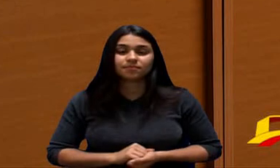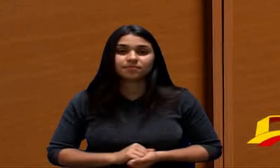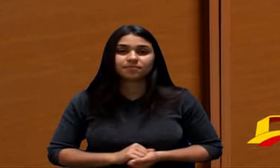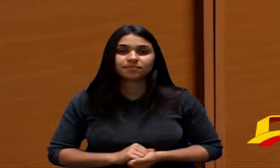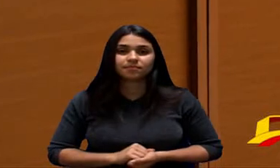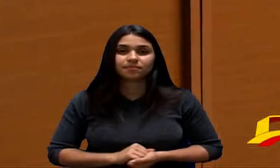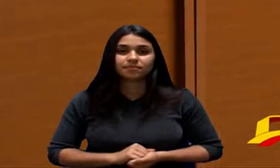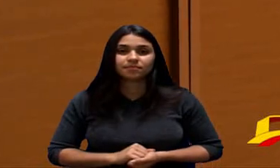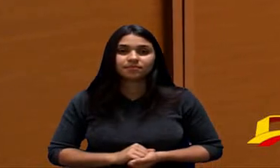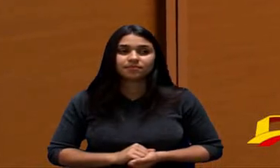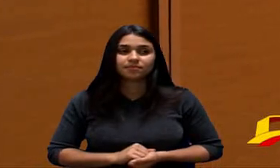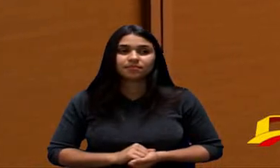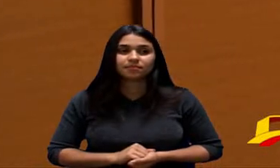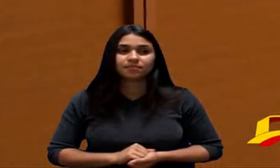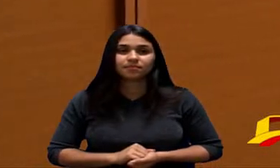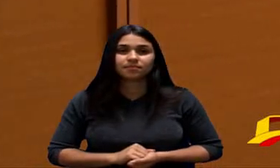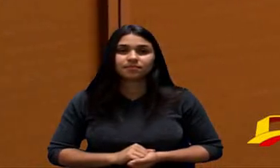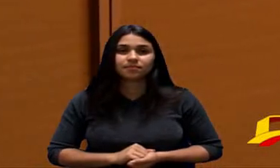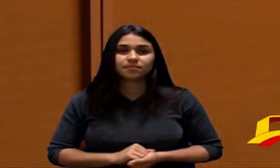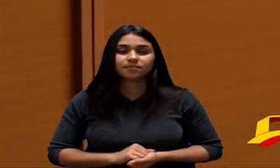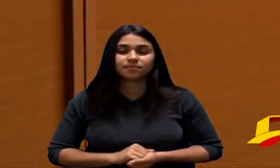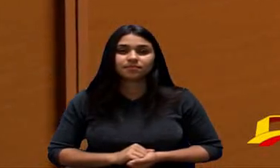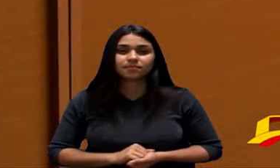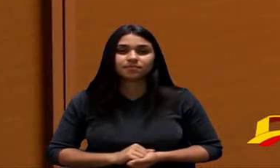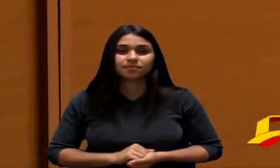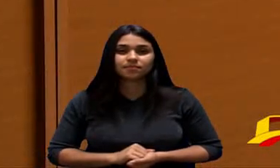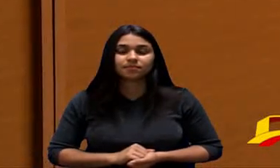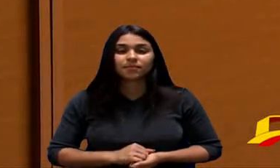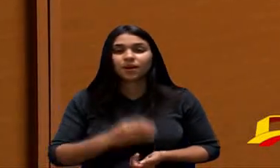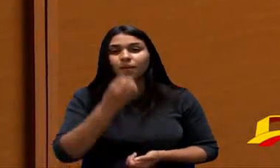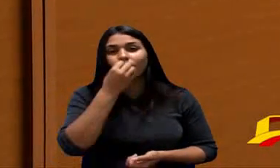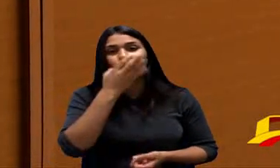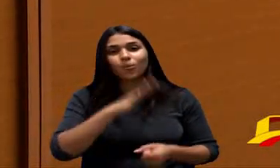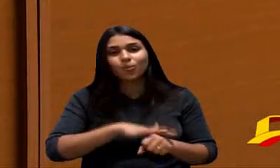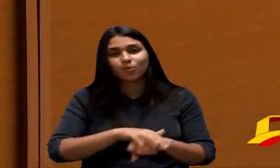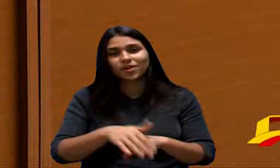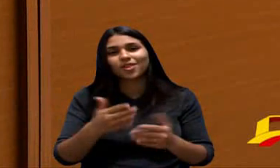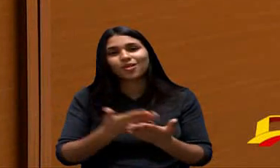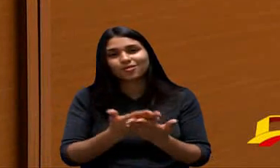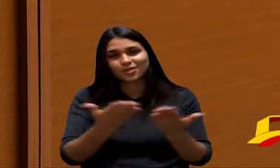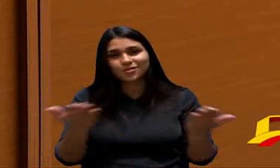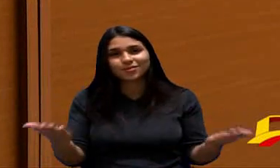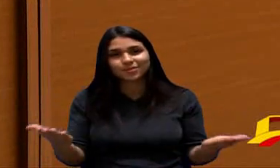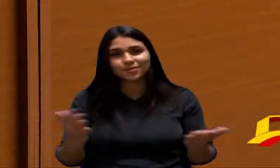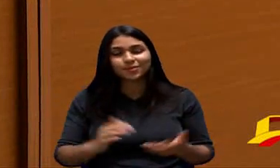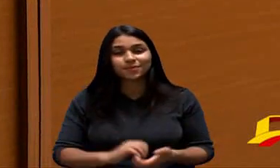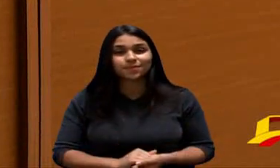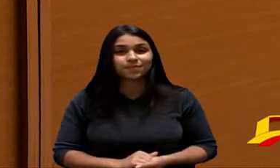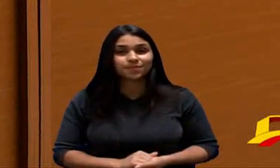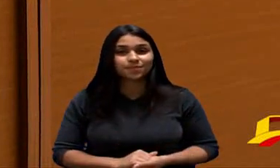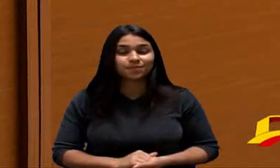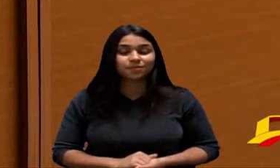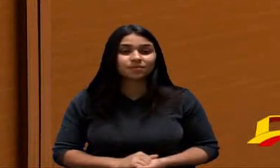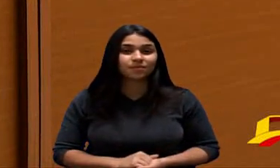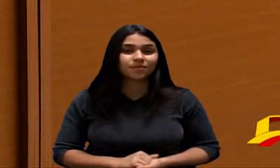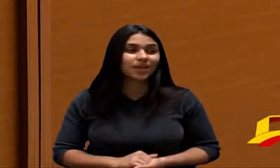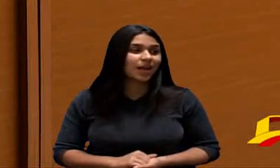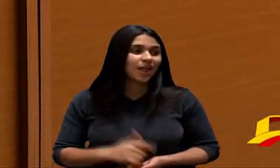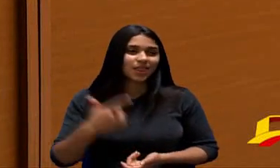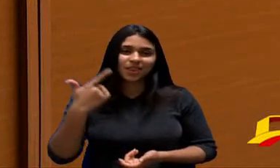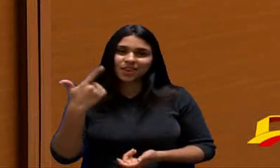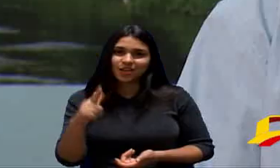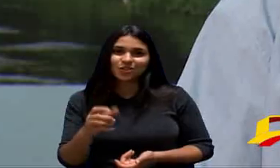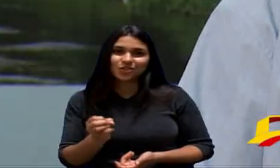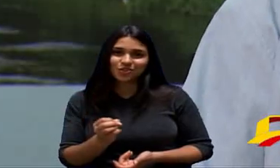Boa Noite A Todos Mais Uma Vez Aqui Já